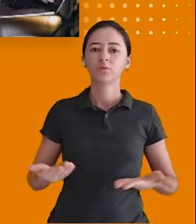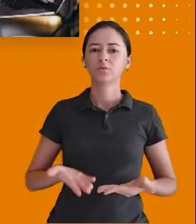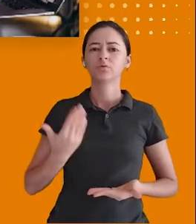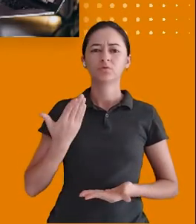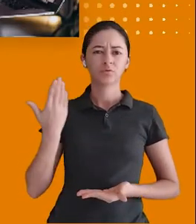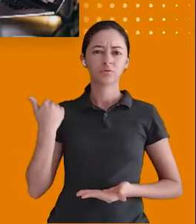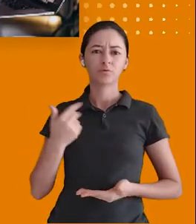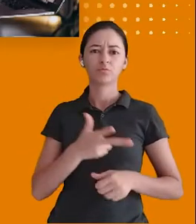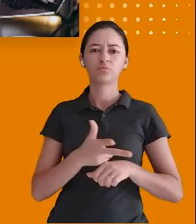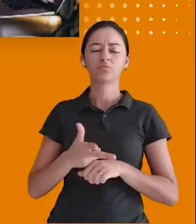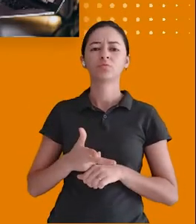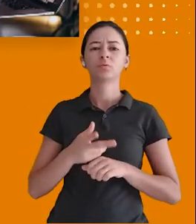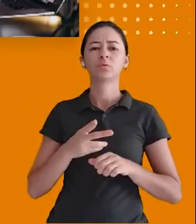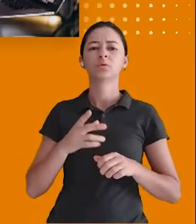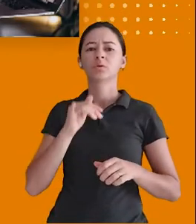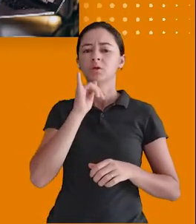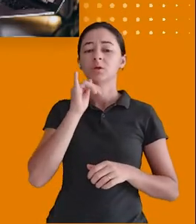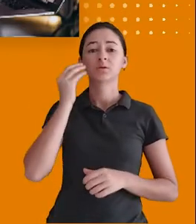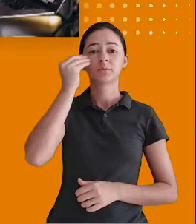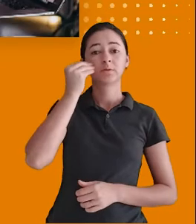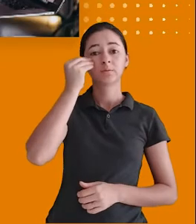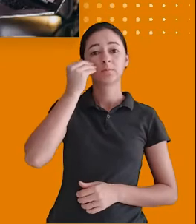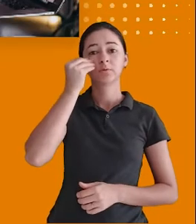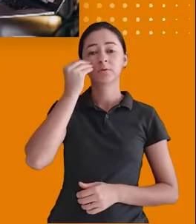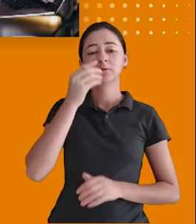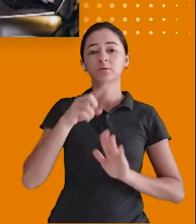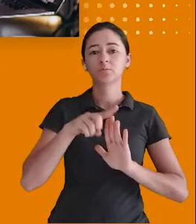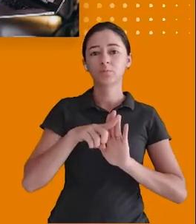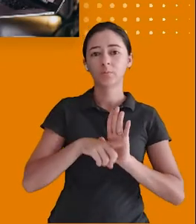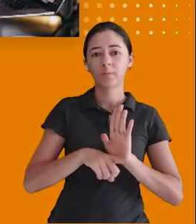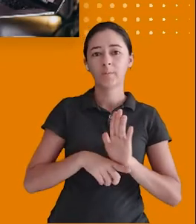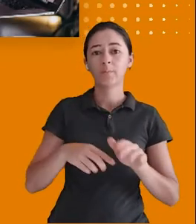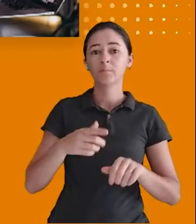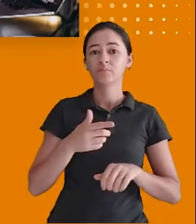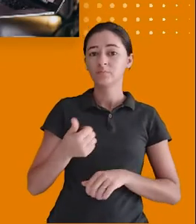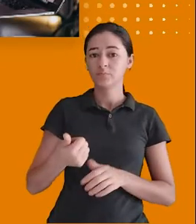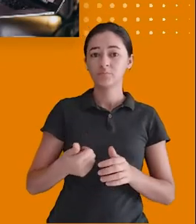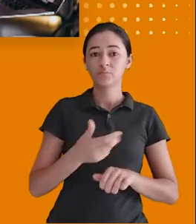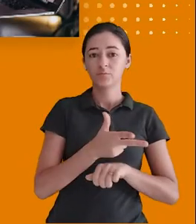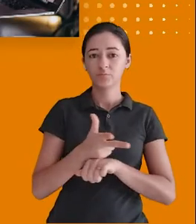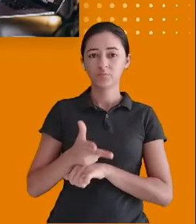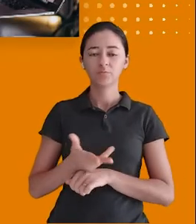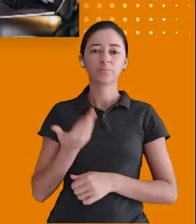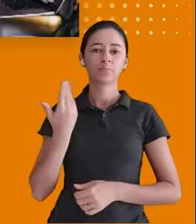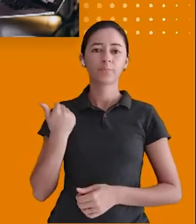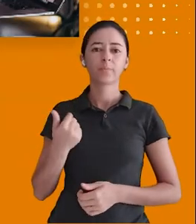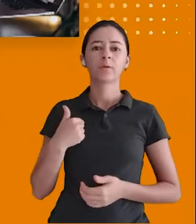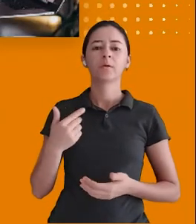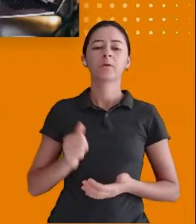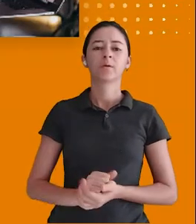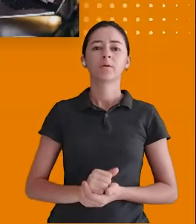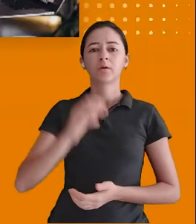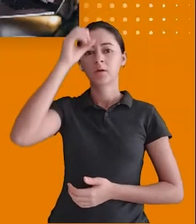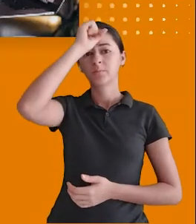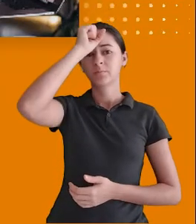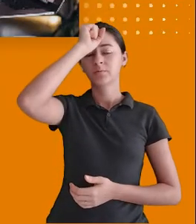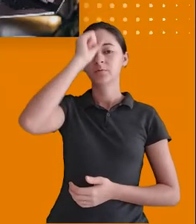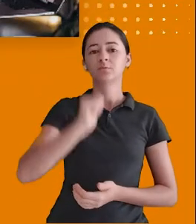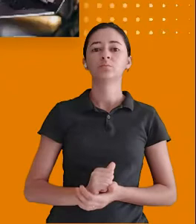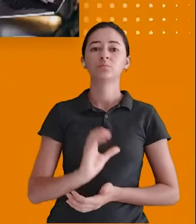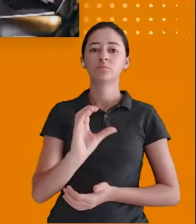já tiveram bastante contato com programação nas primeiras aulas Aprendemos já a implementar o comando Create Table